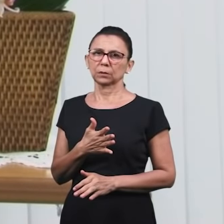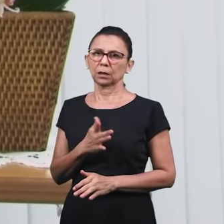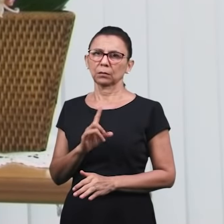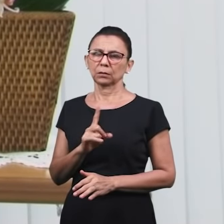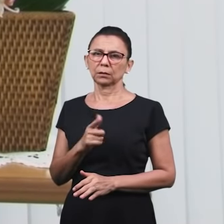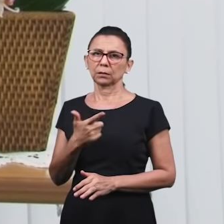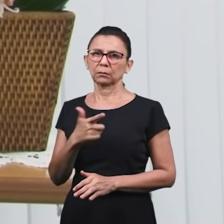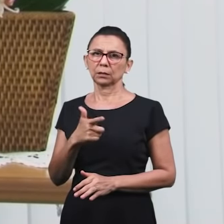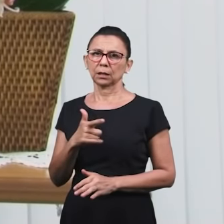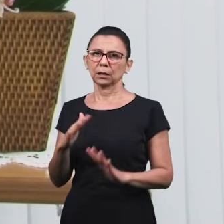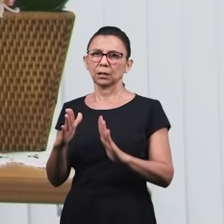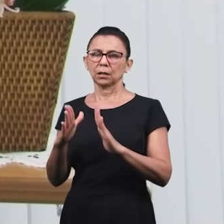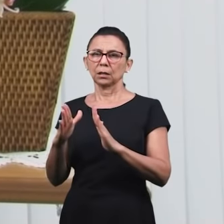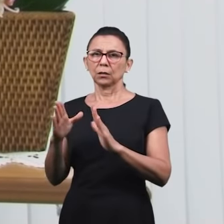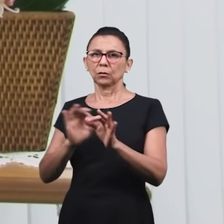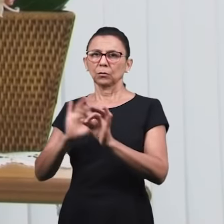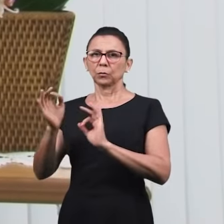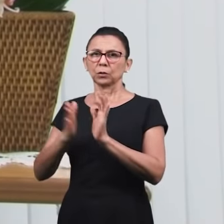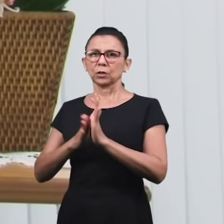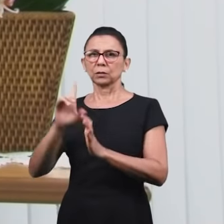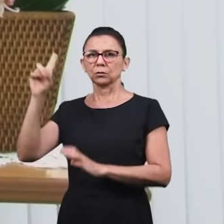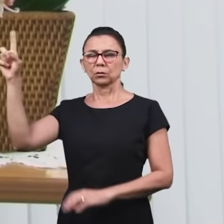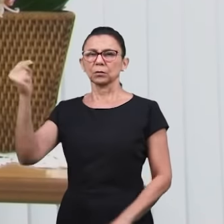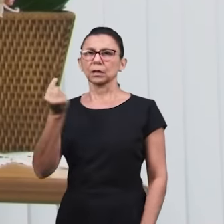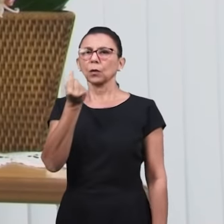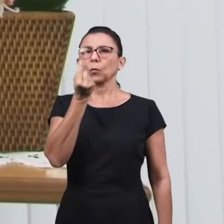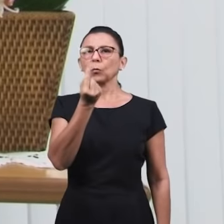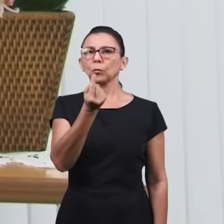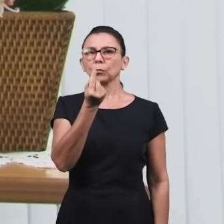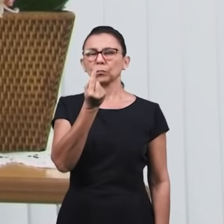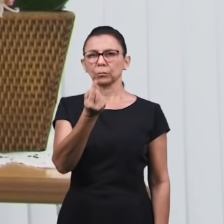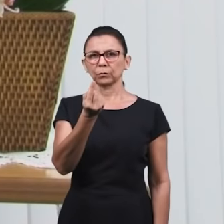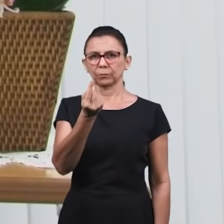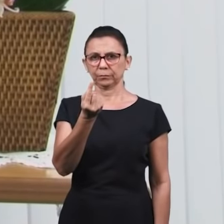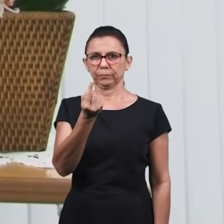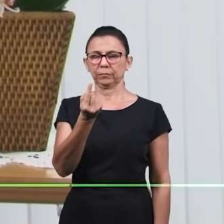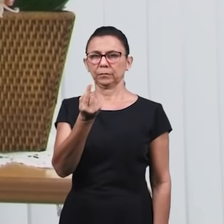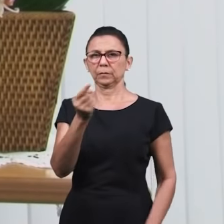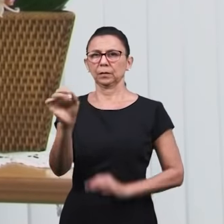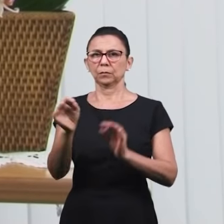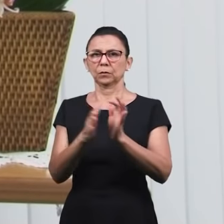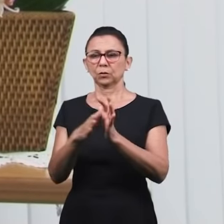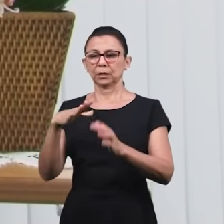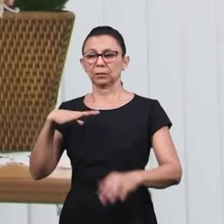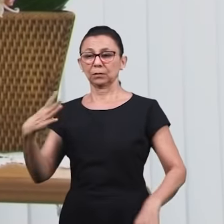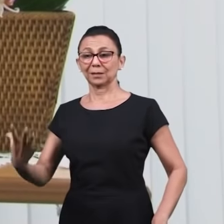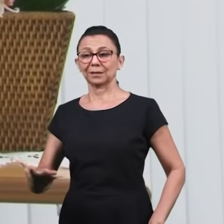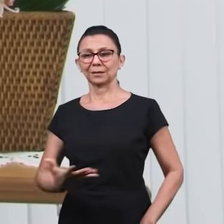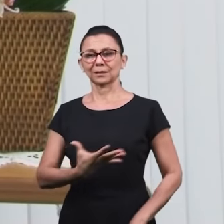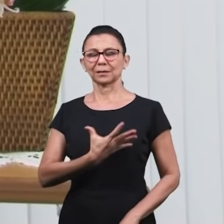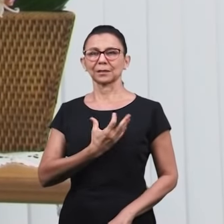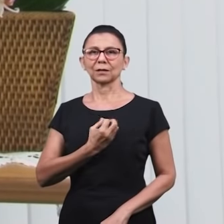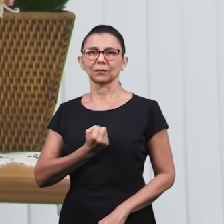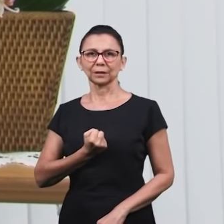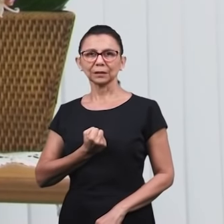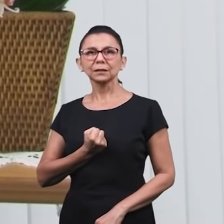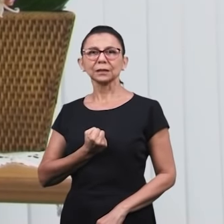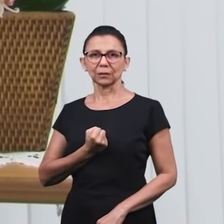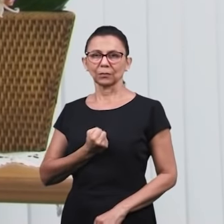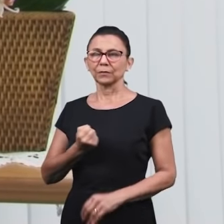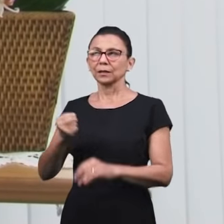projeto é único. Não fomos nós que o criamos. Nós um dia o alcançamos, nós um dia o abraçamos.